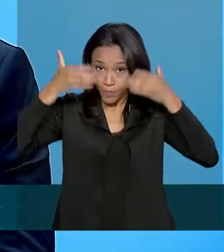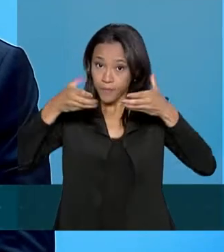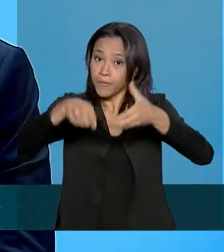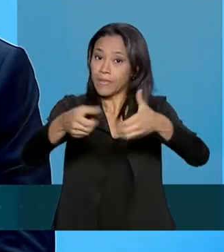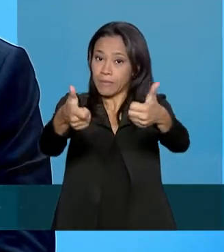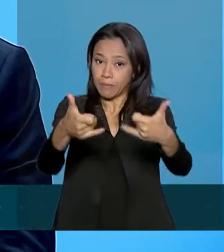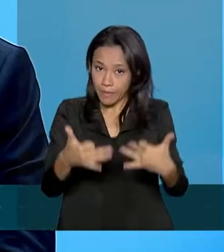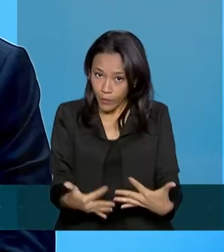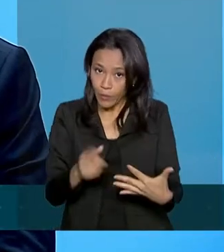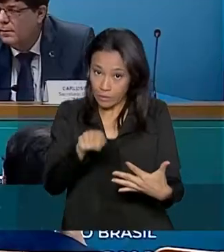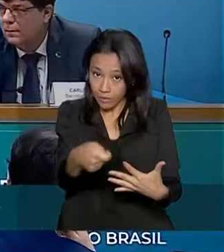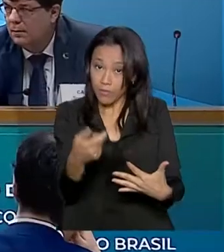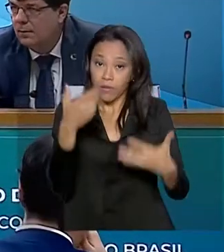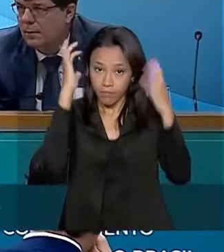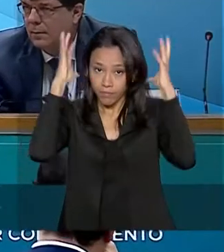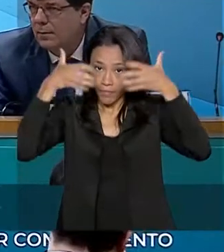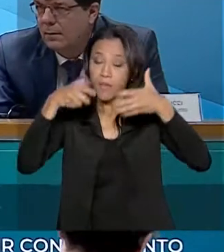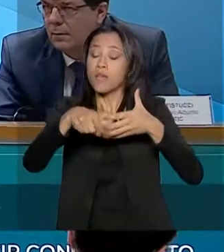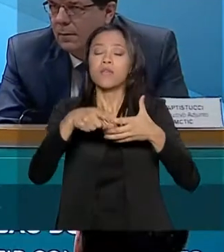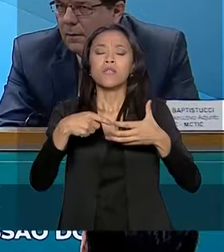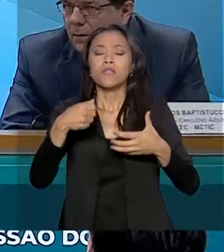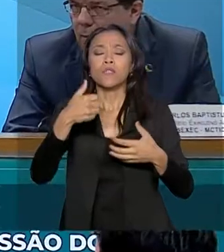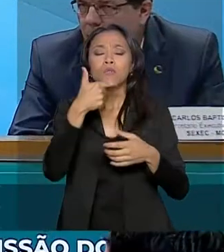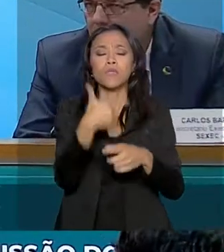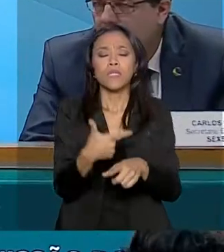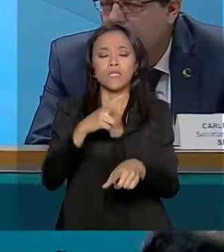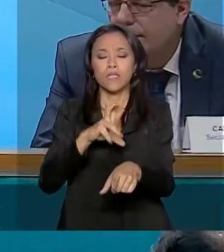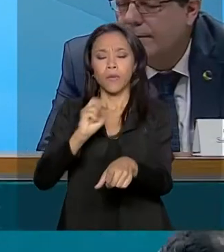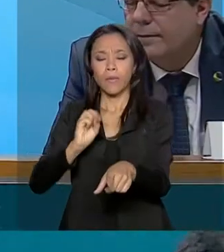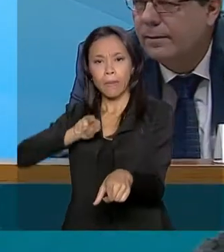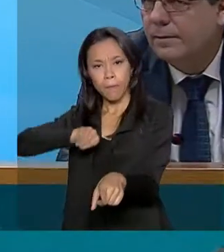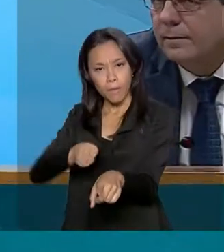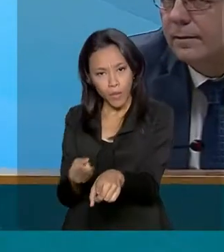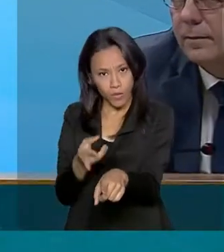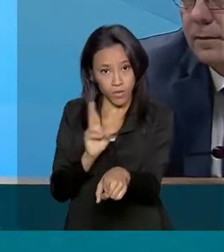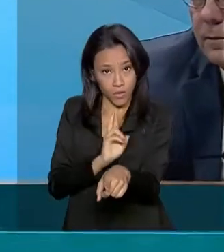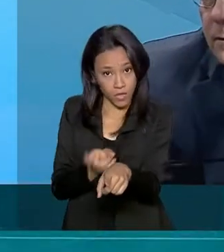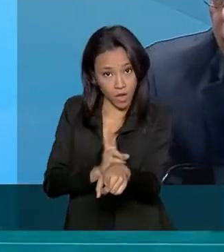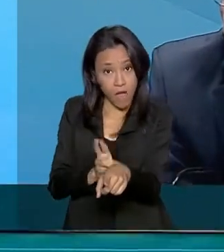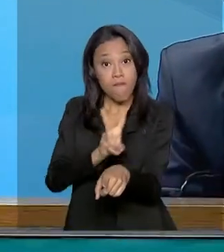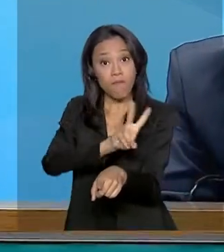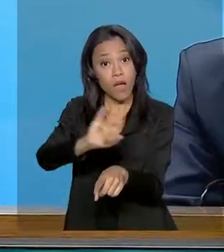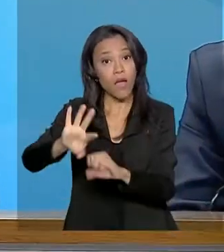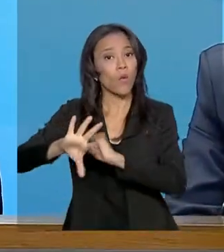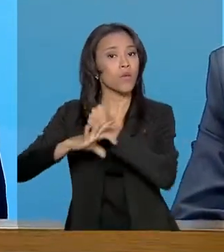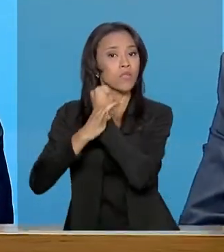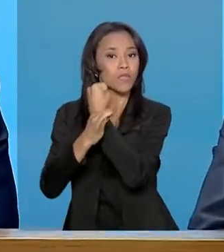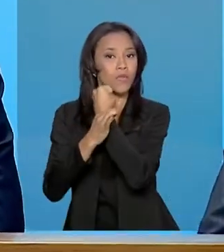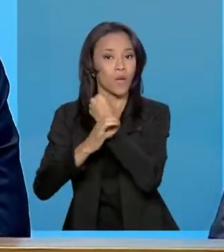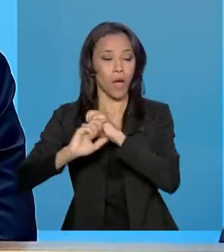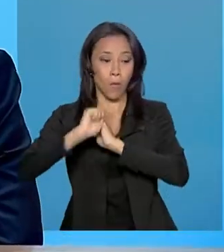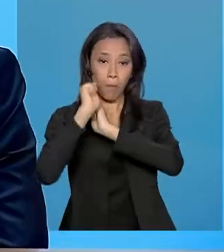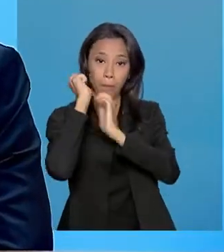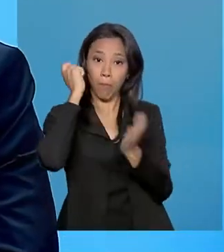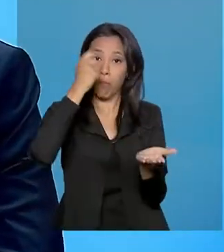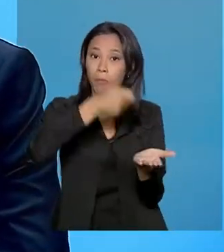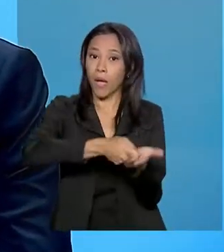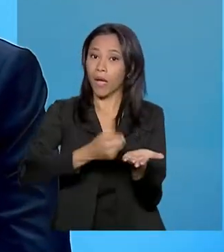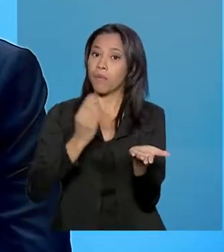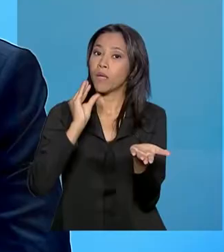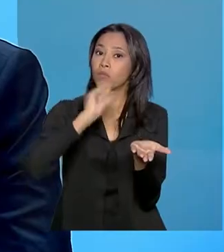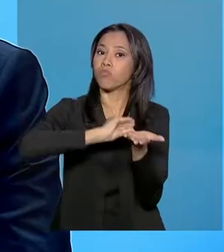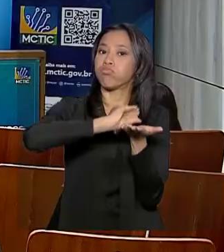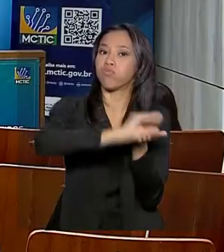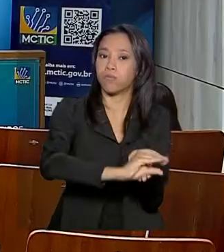suplementação orçamentária no valor de 250 milhões de reais vai garantir o pagamento das bolsas do CNPq